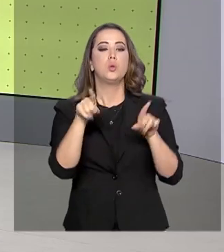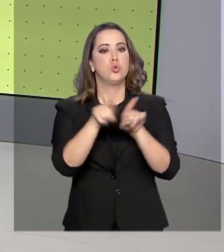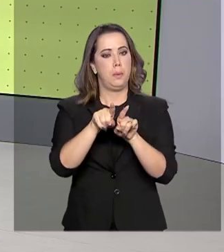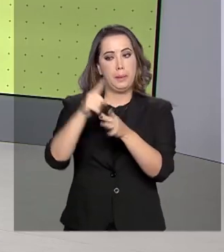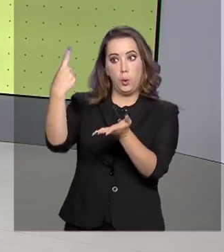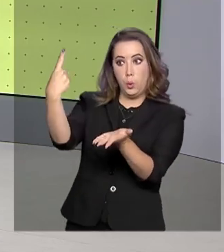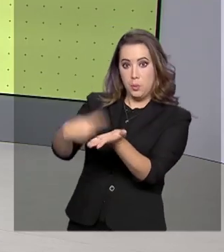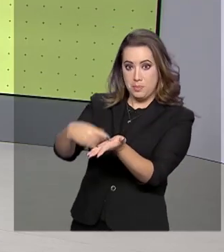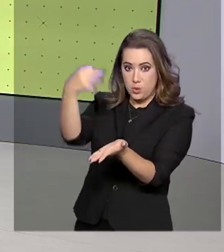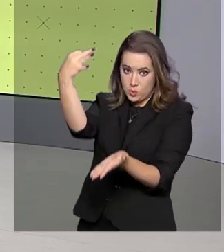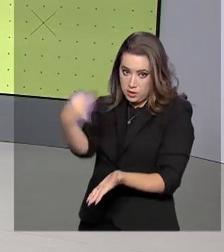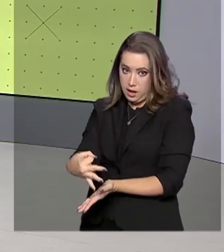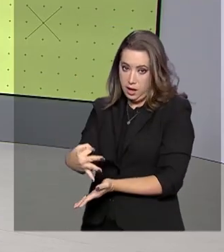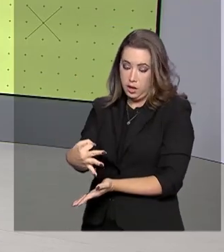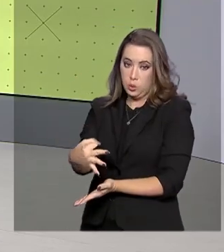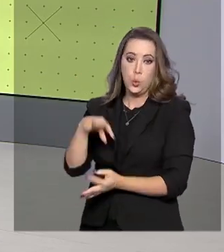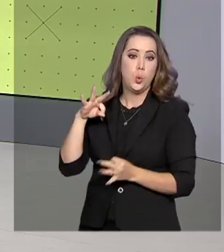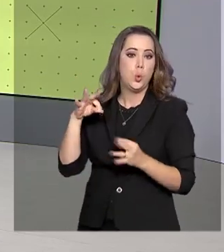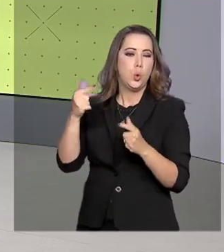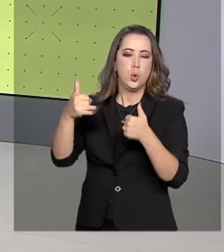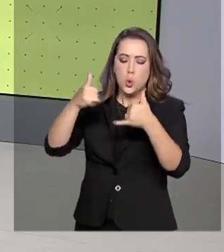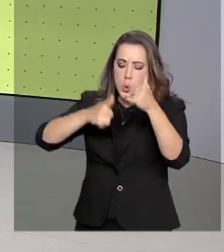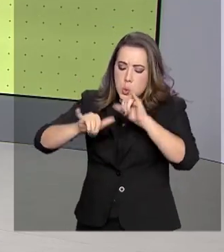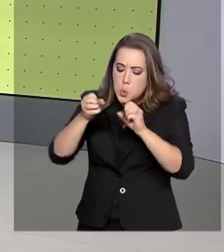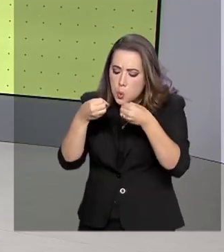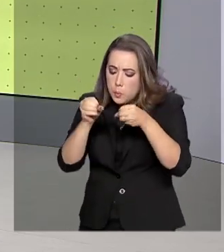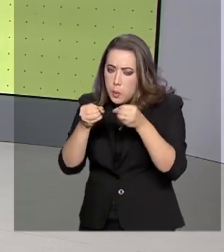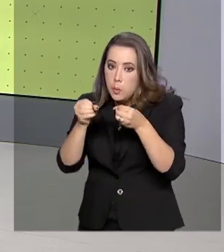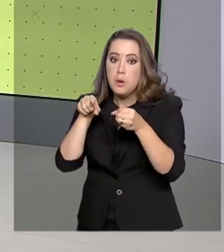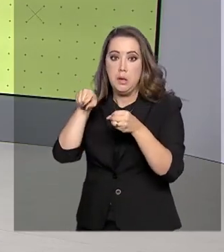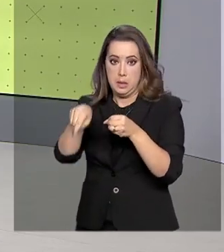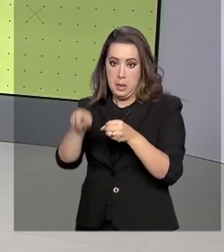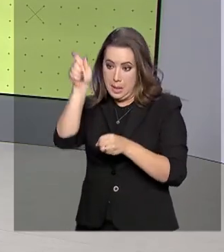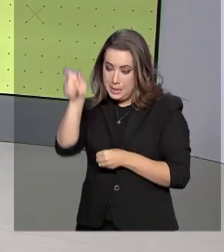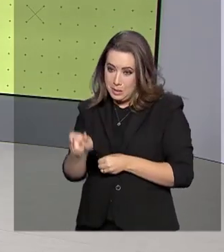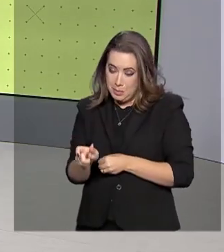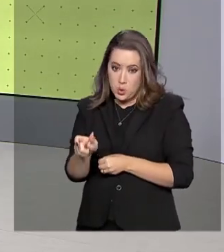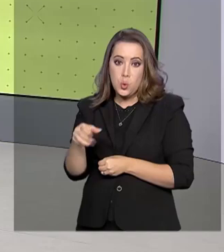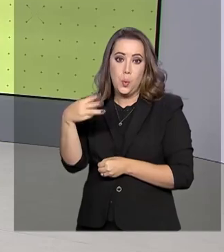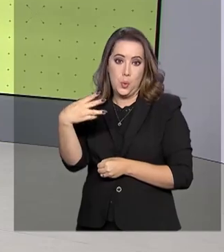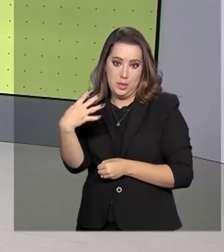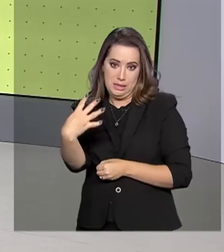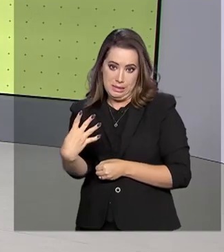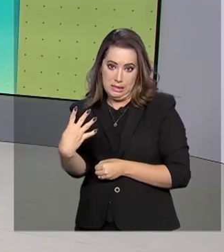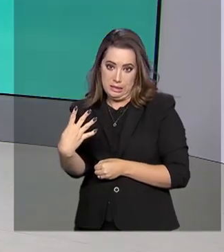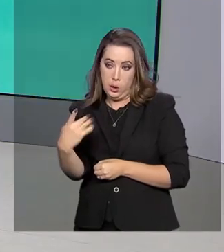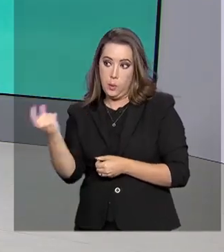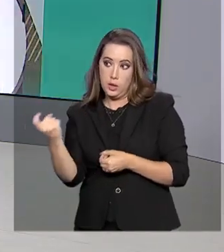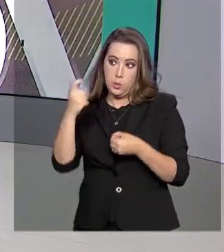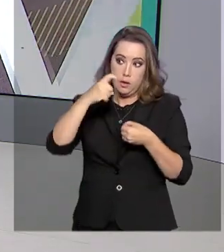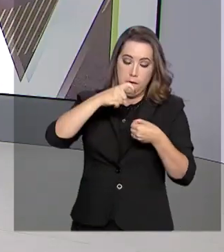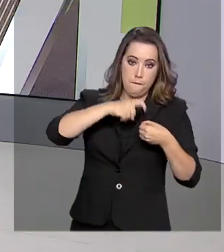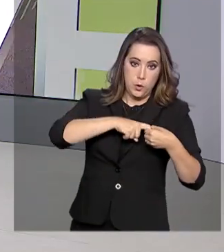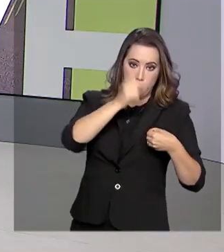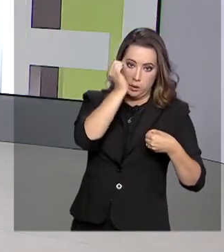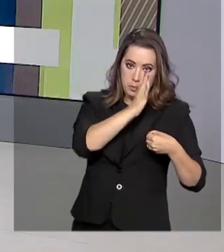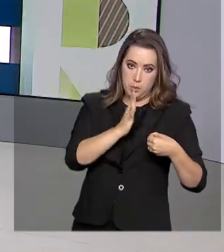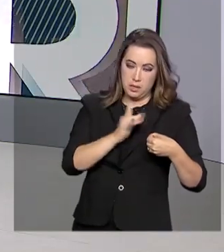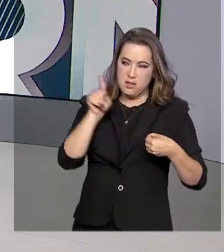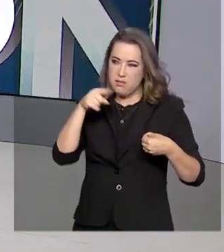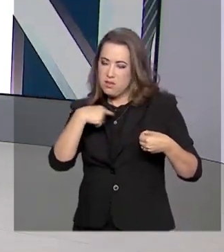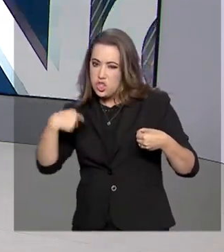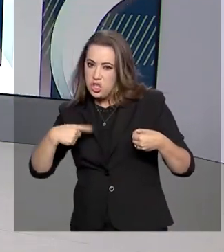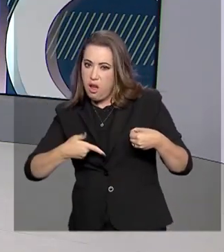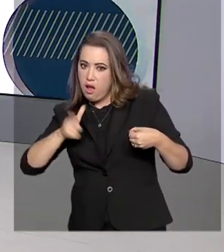confirmar que todos os testes laboratoriais para coronavírus dos 34 repatriados brasileiros e dos 24